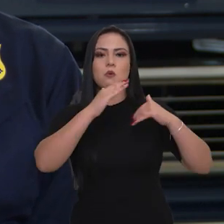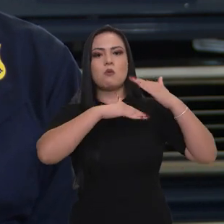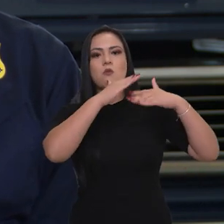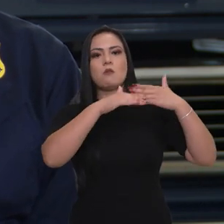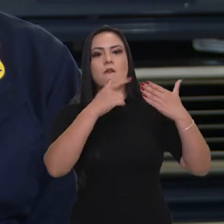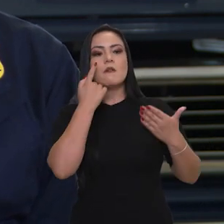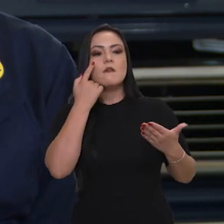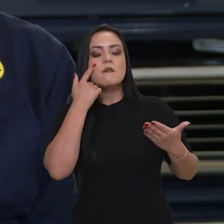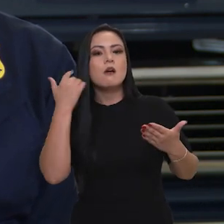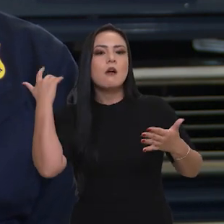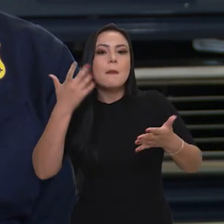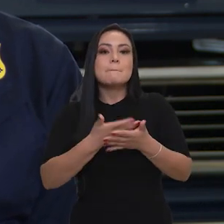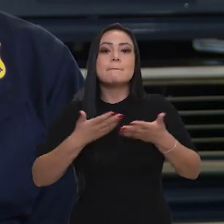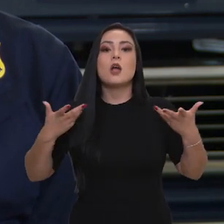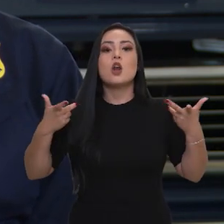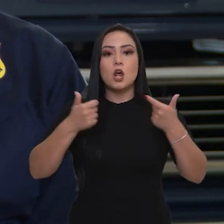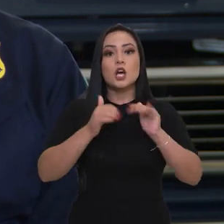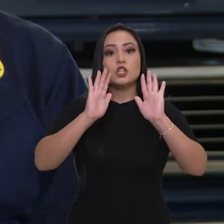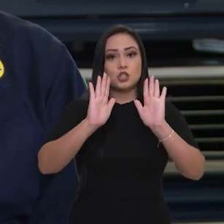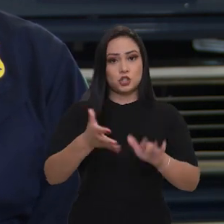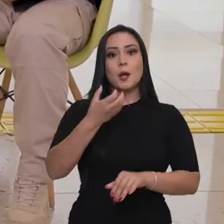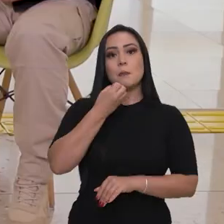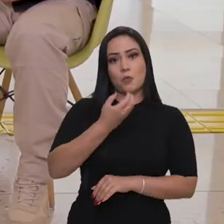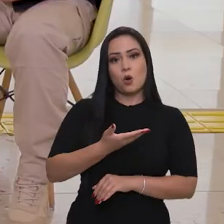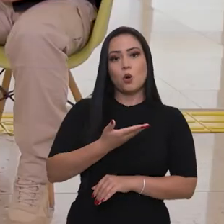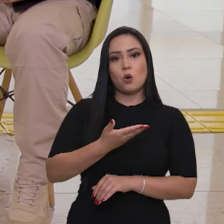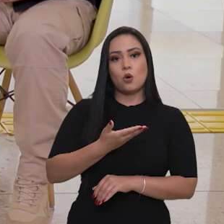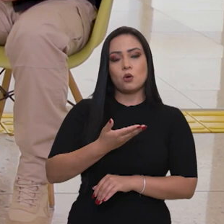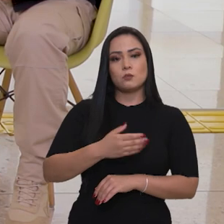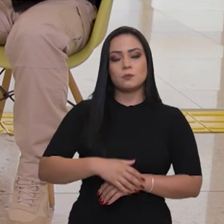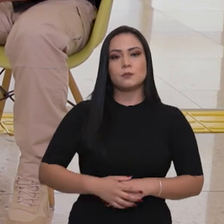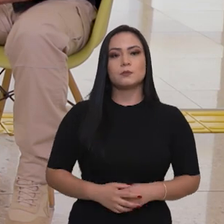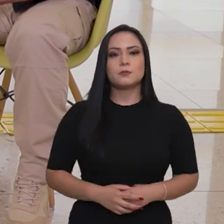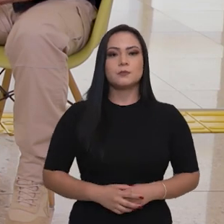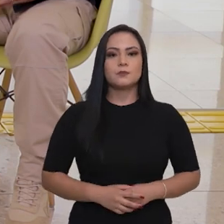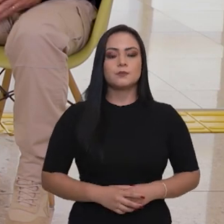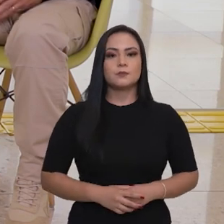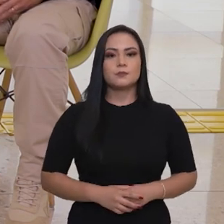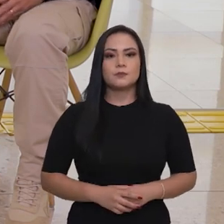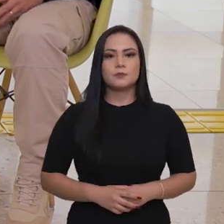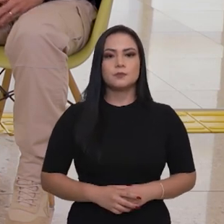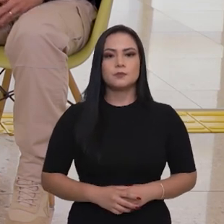progresso. Revisitar a doutrina é melhorar o que já é bom. Pode ser isso.